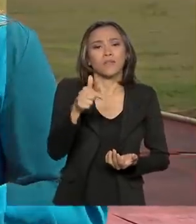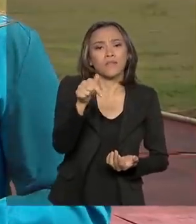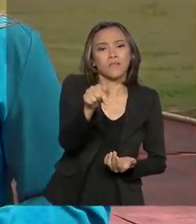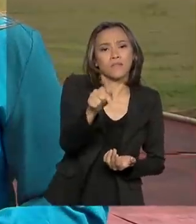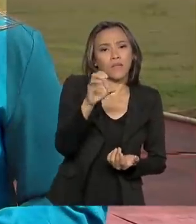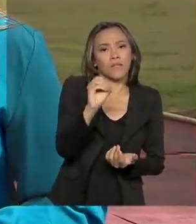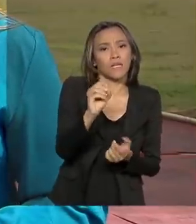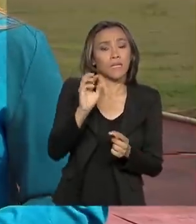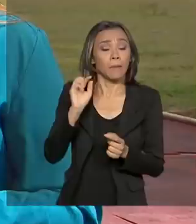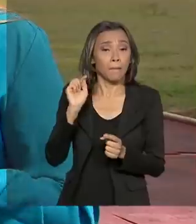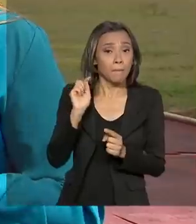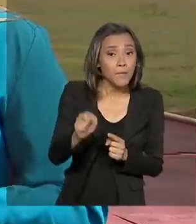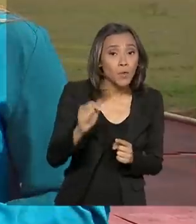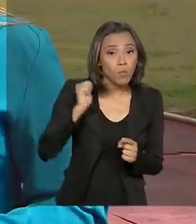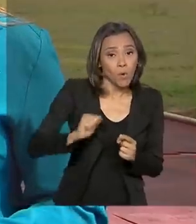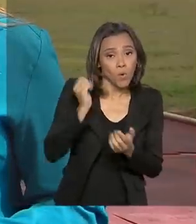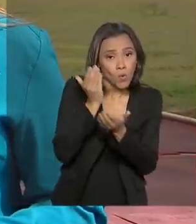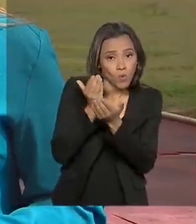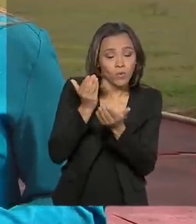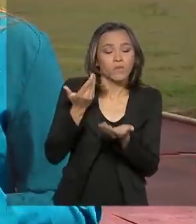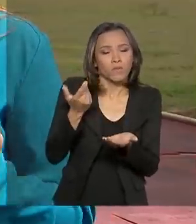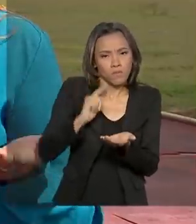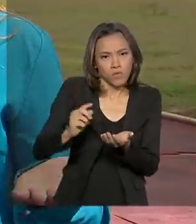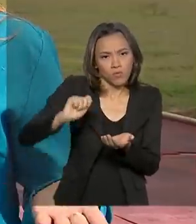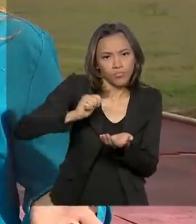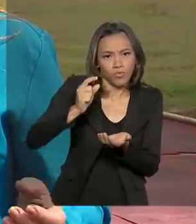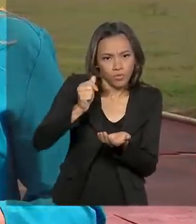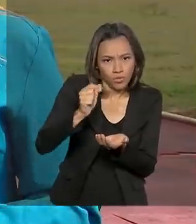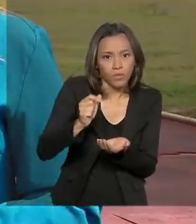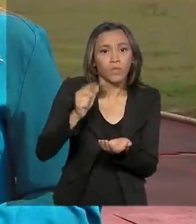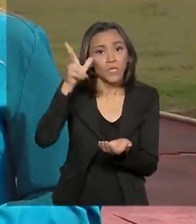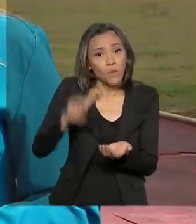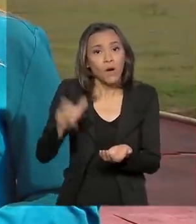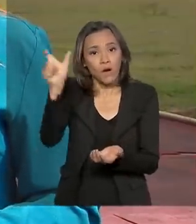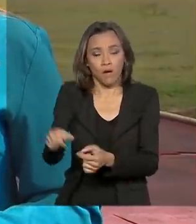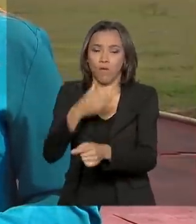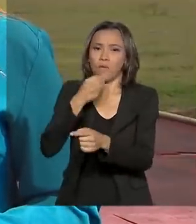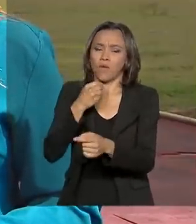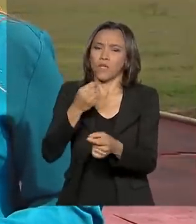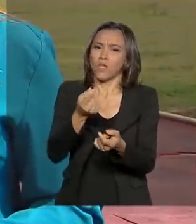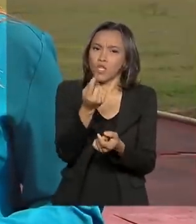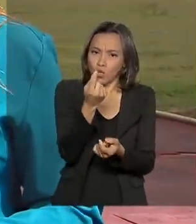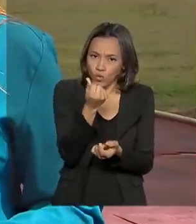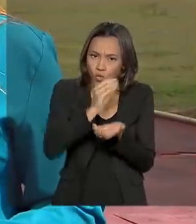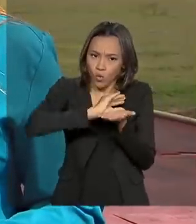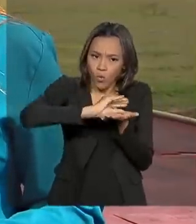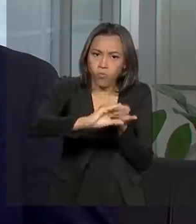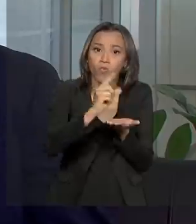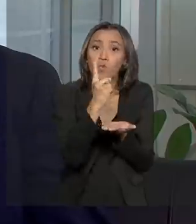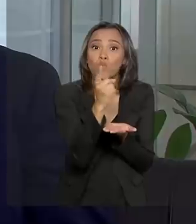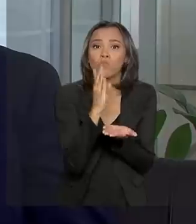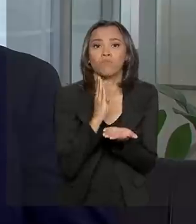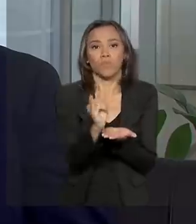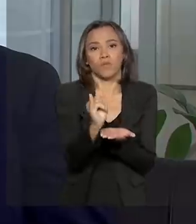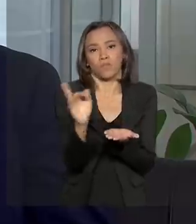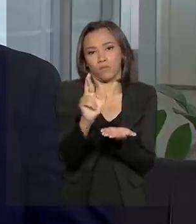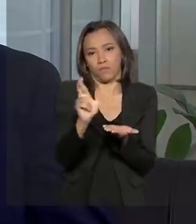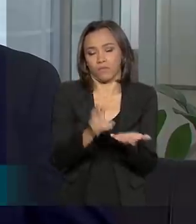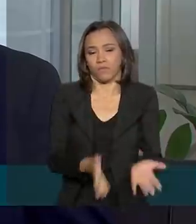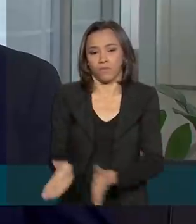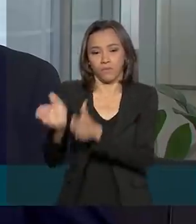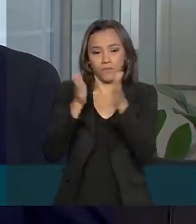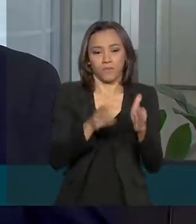27 mil atletas, assim como o Caio. E os investimentos superaram um bilhão de reais. Em 2019,